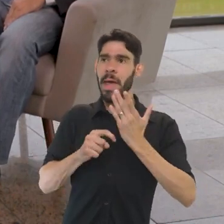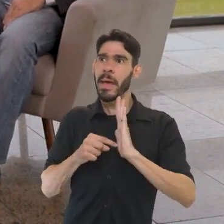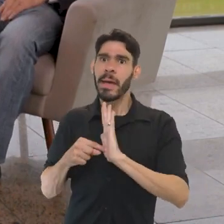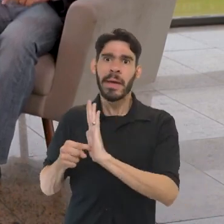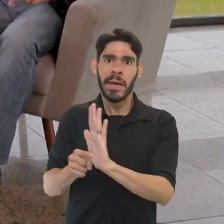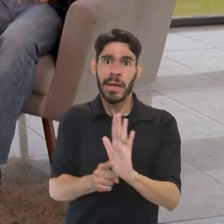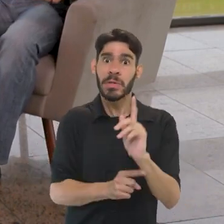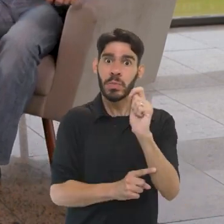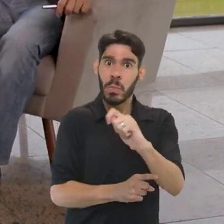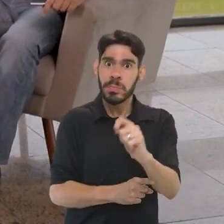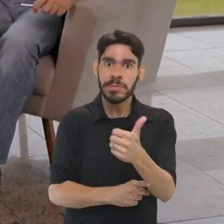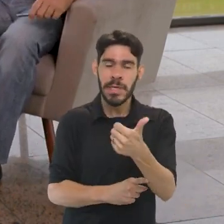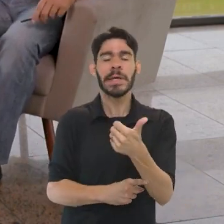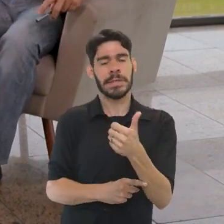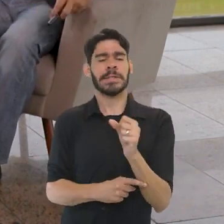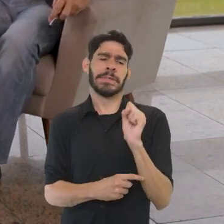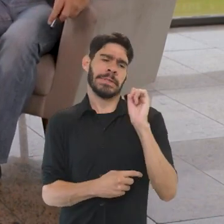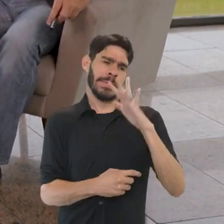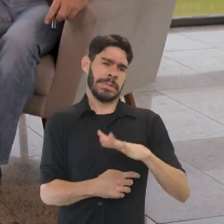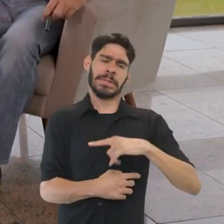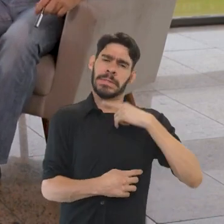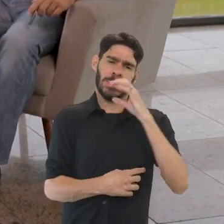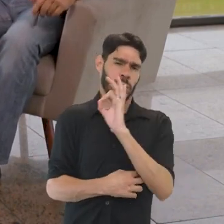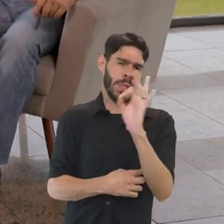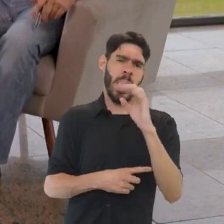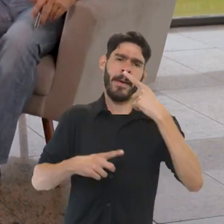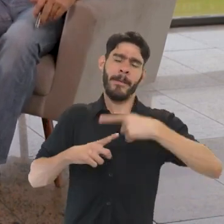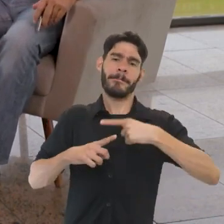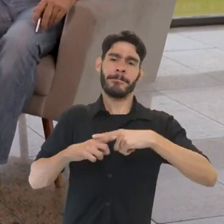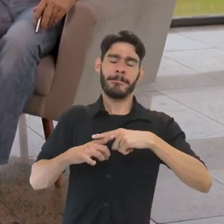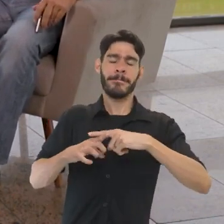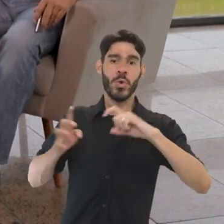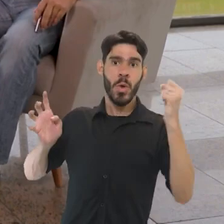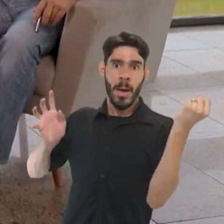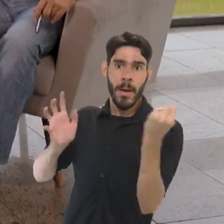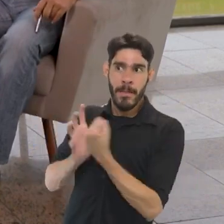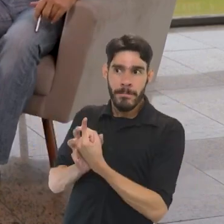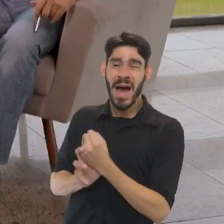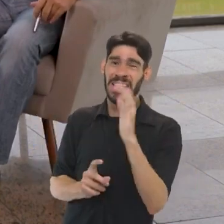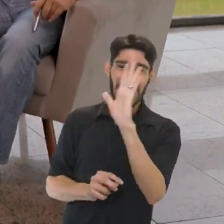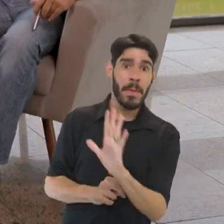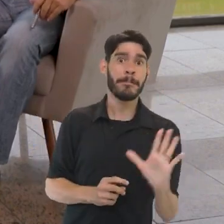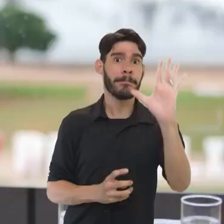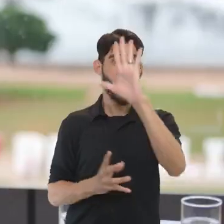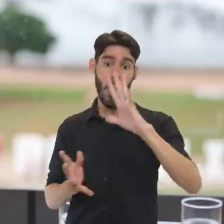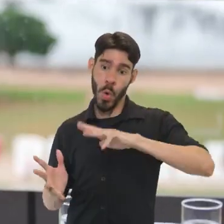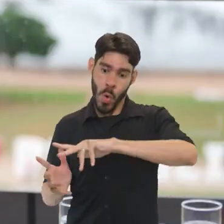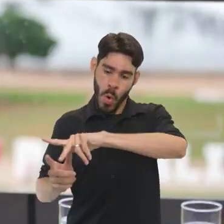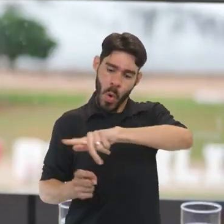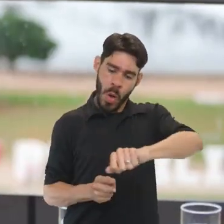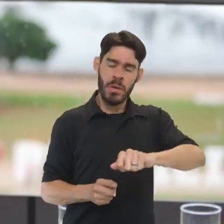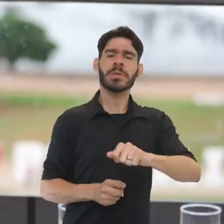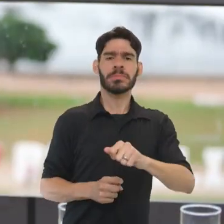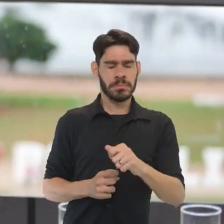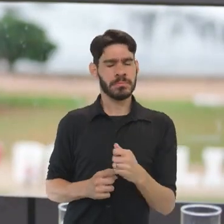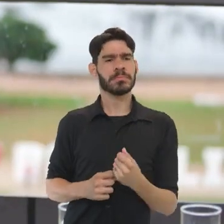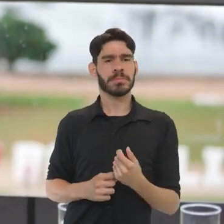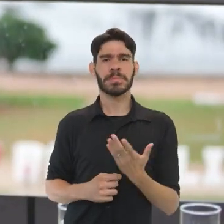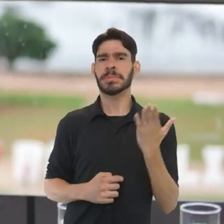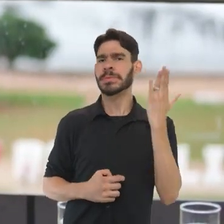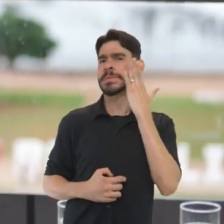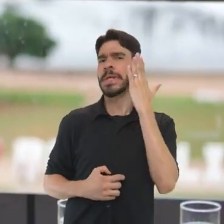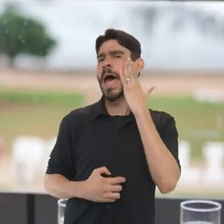evidência, não é, presidente? Sem dúvida. Por ser um patrimônio tombado em nível nacional, um patrimônio da humanidade reconhecido